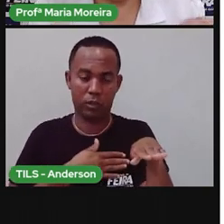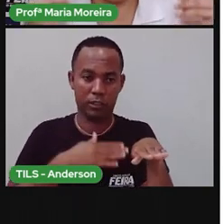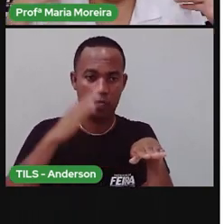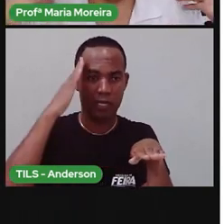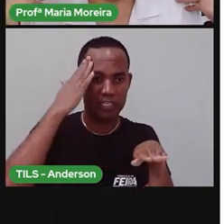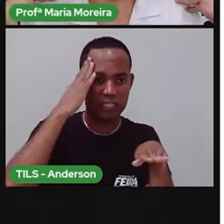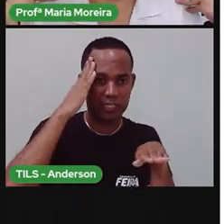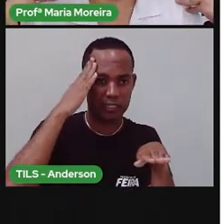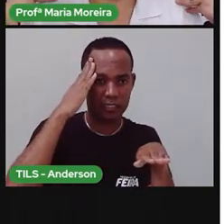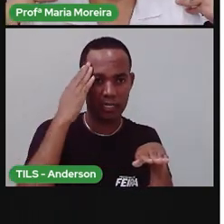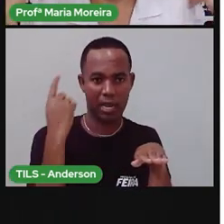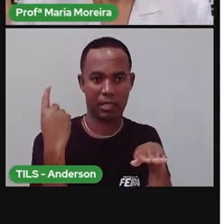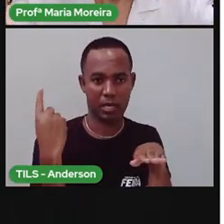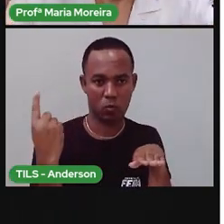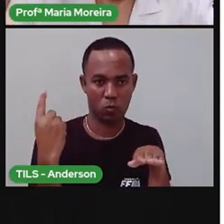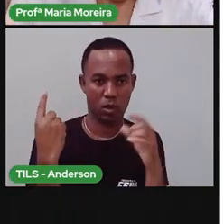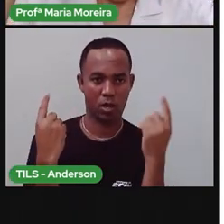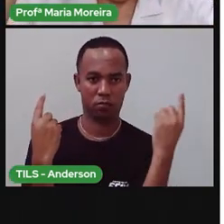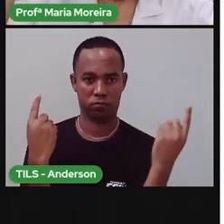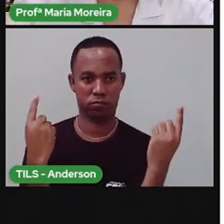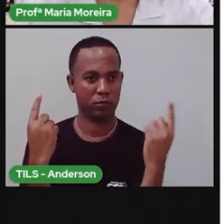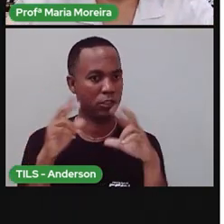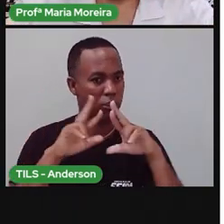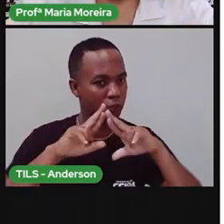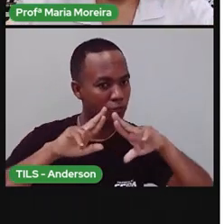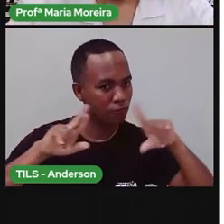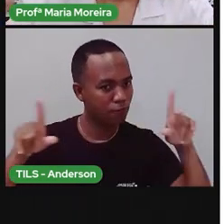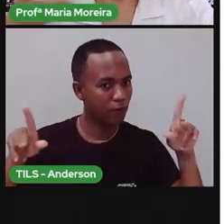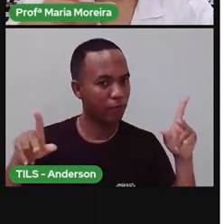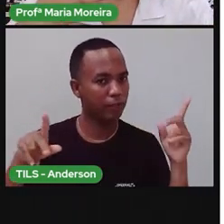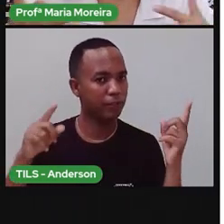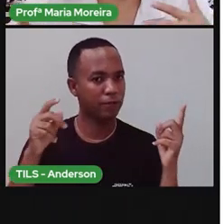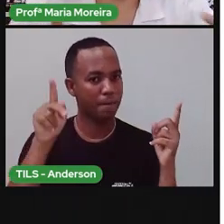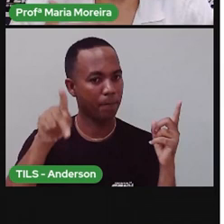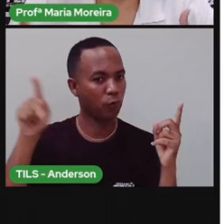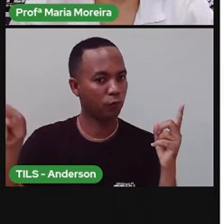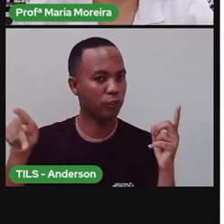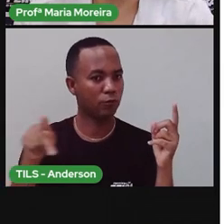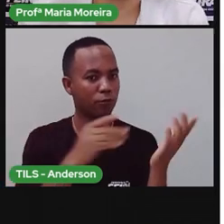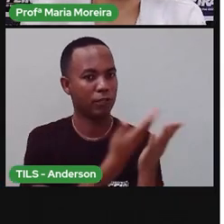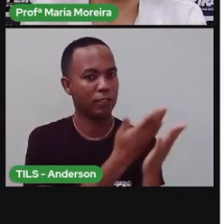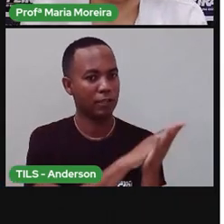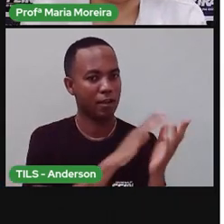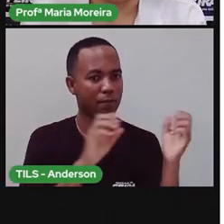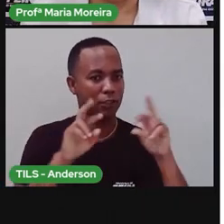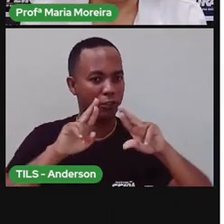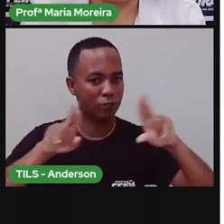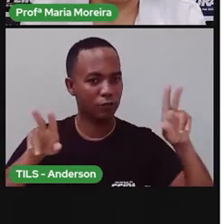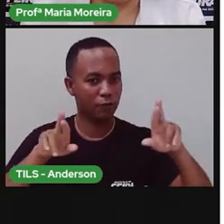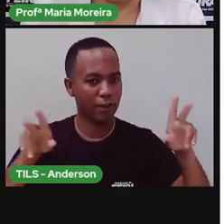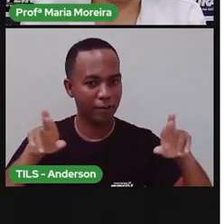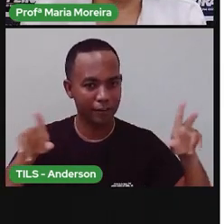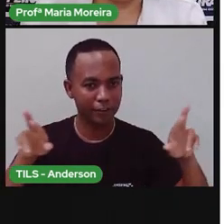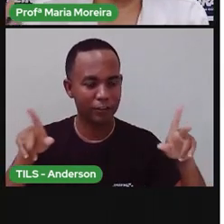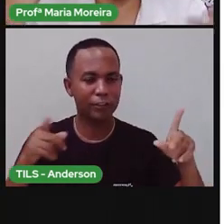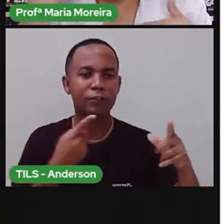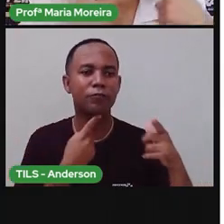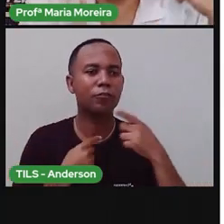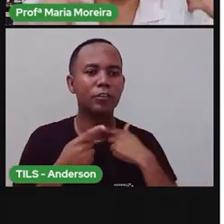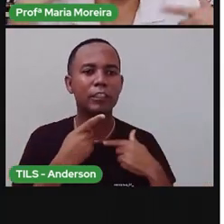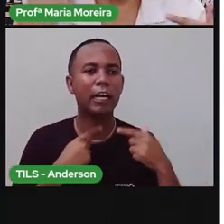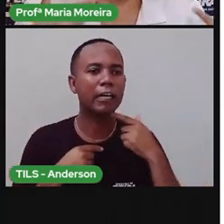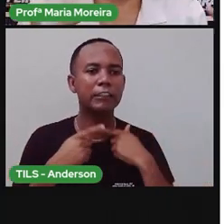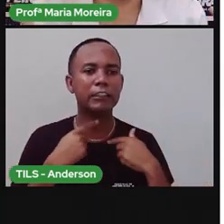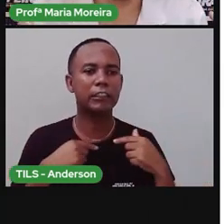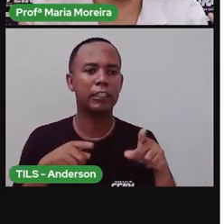entenderem que eu sou um ser humano, Anderson também é, mas somos o que? Completamente o que? Diferentes. E a Pró não